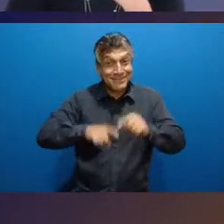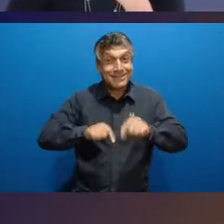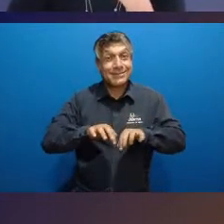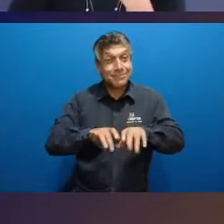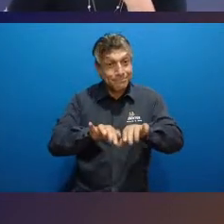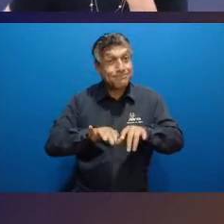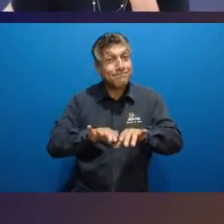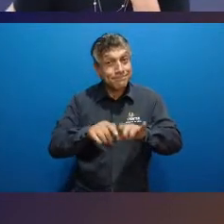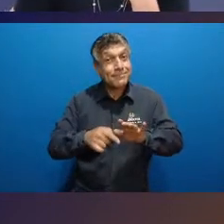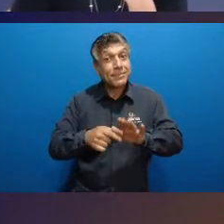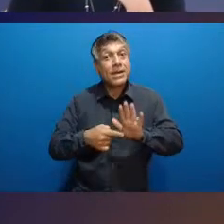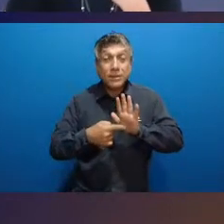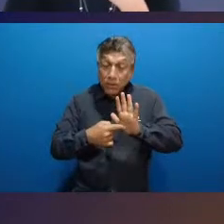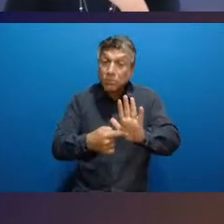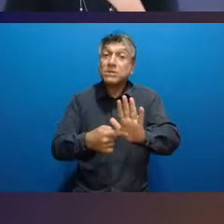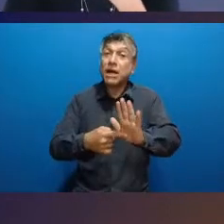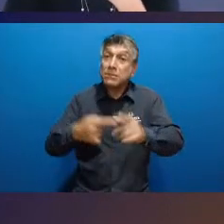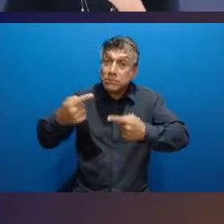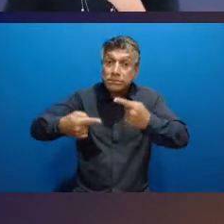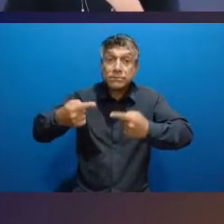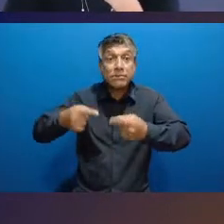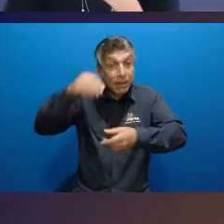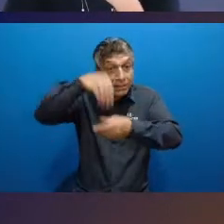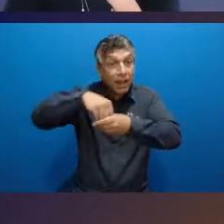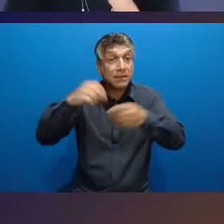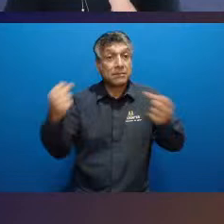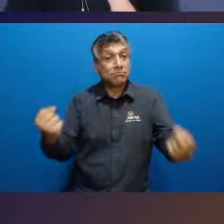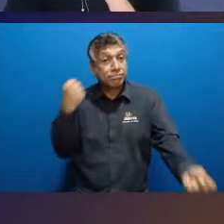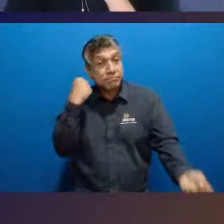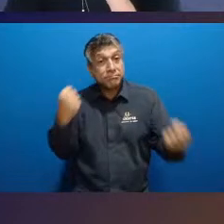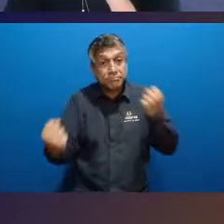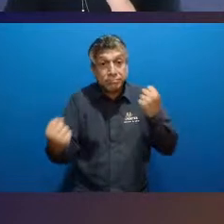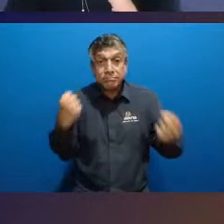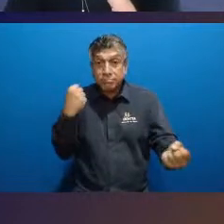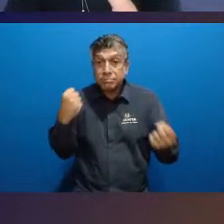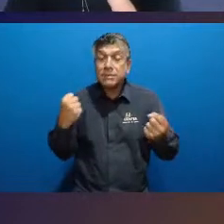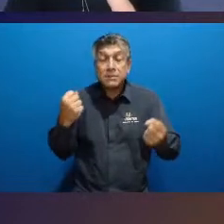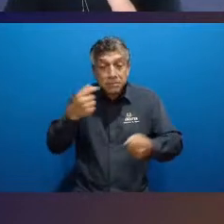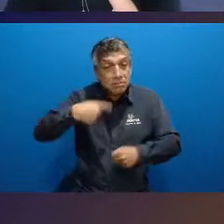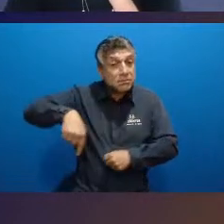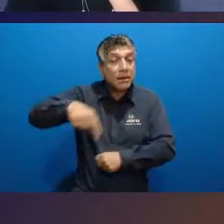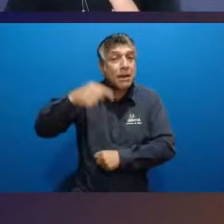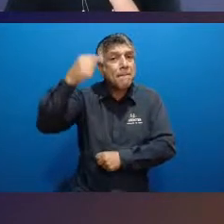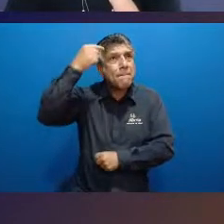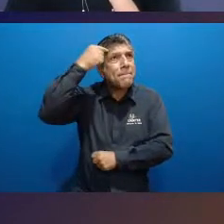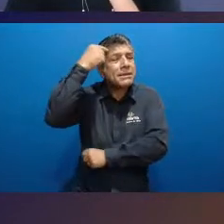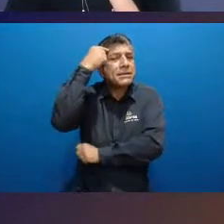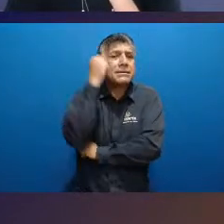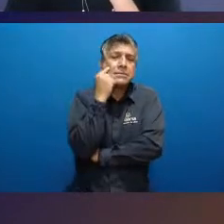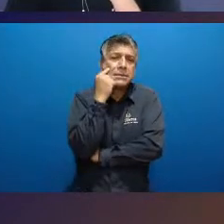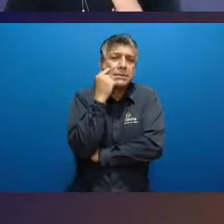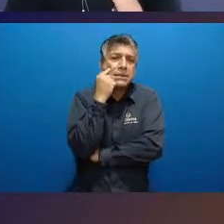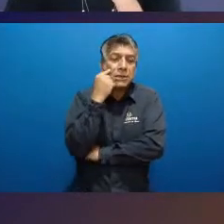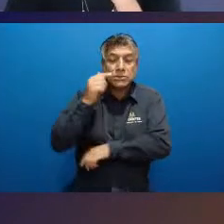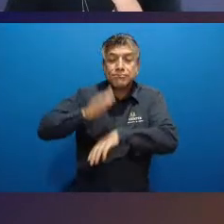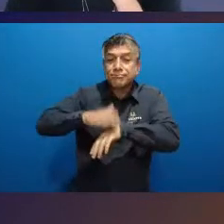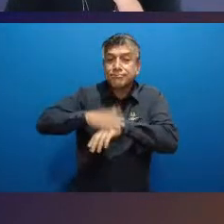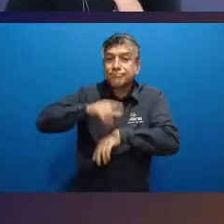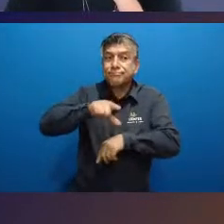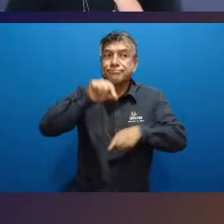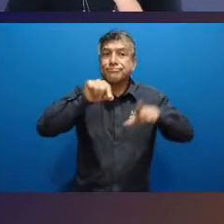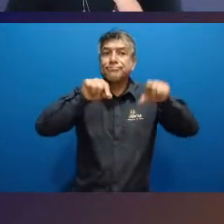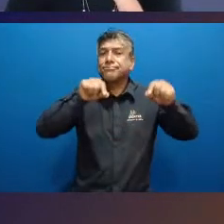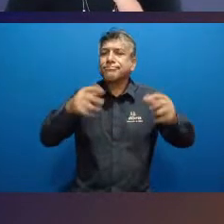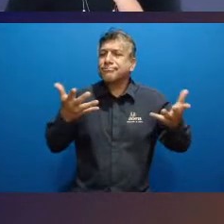forma de iniciar esse tipo de discussão também na academia, como forma da gente repensar as nossas atitudes, né, e